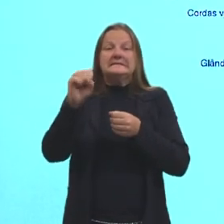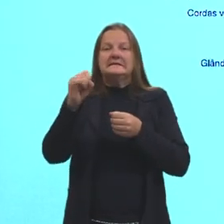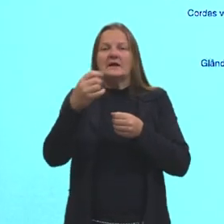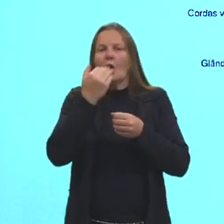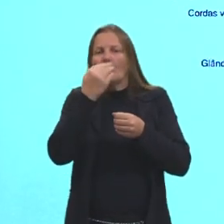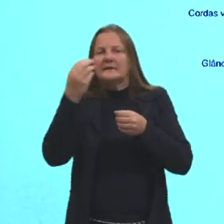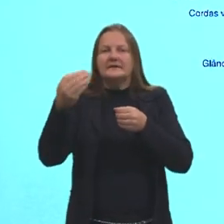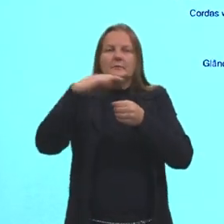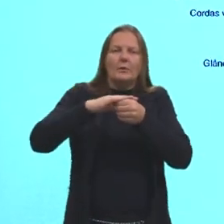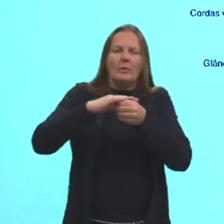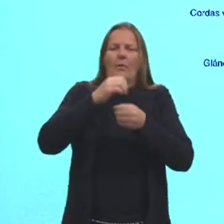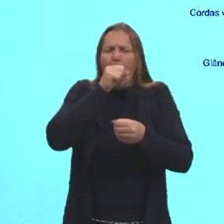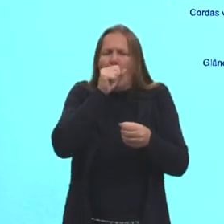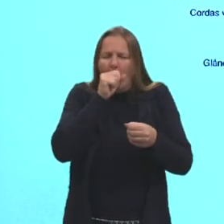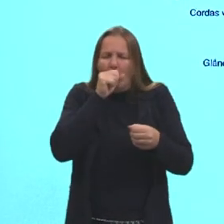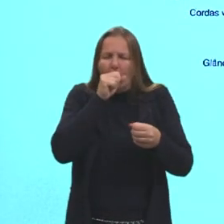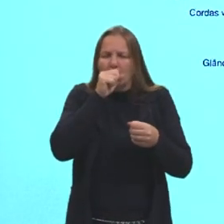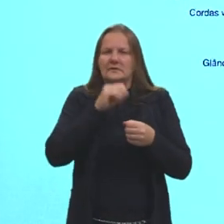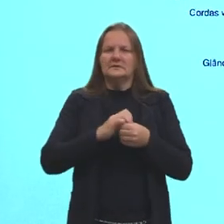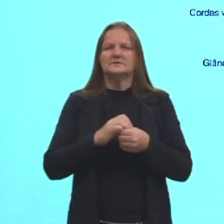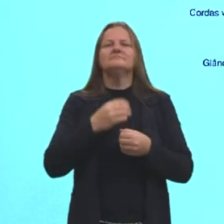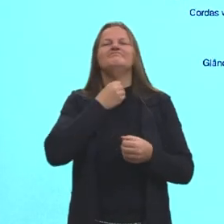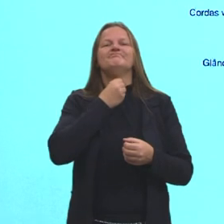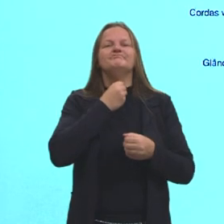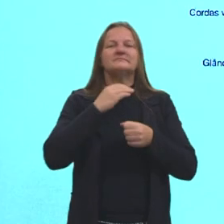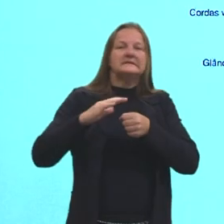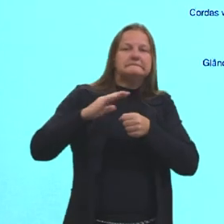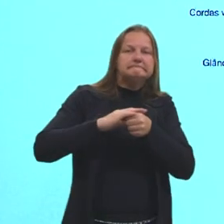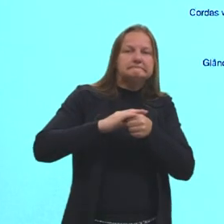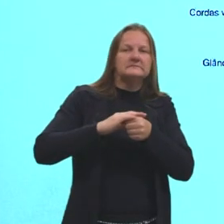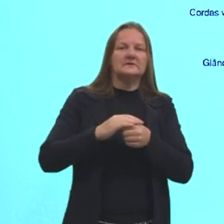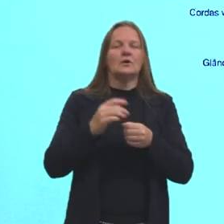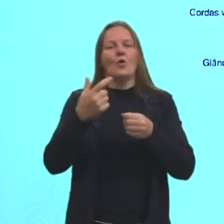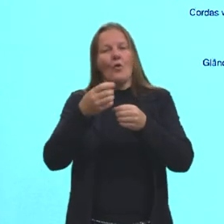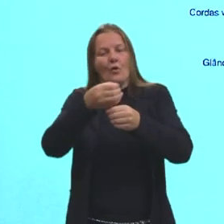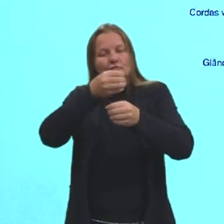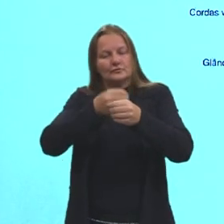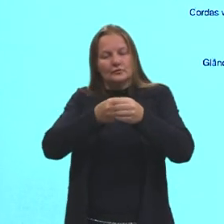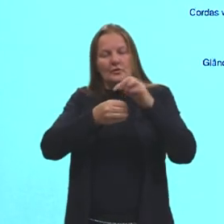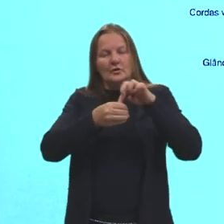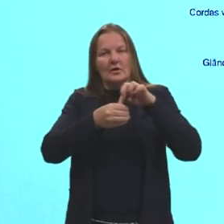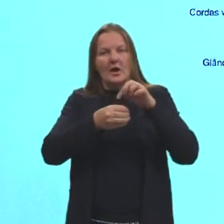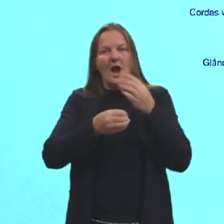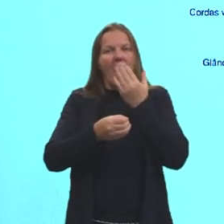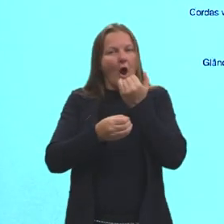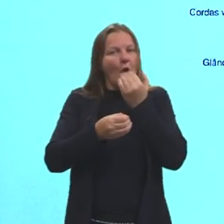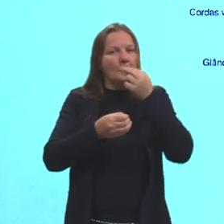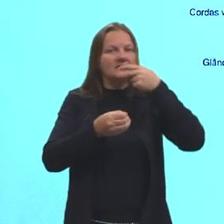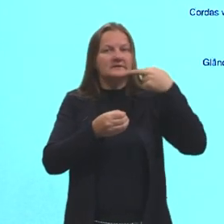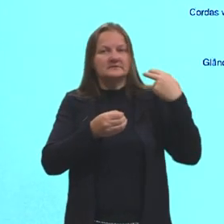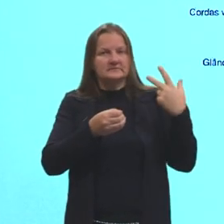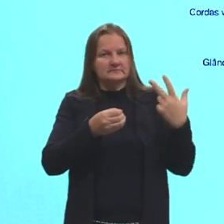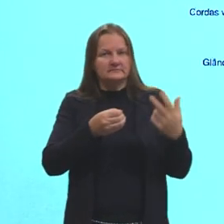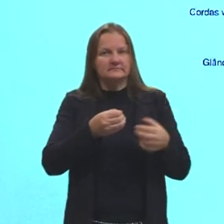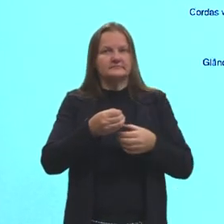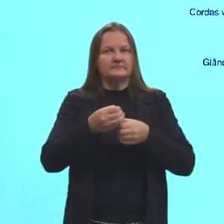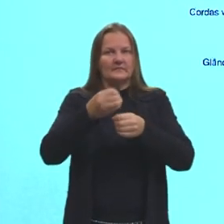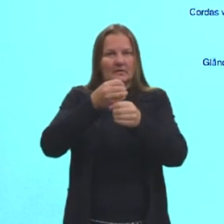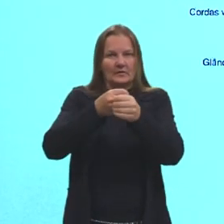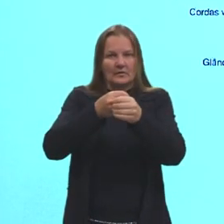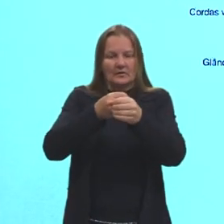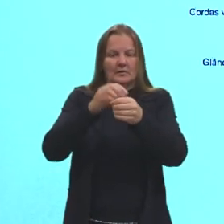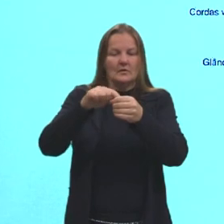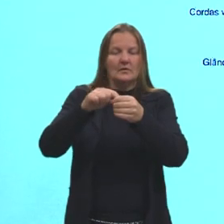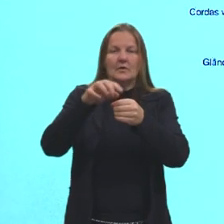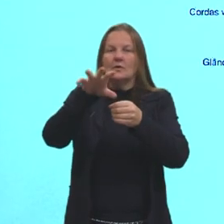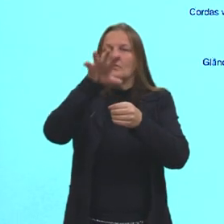problema, né? Até engasgar. E aqui é o alimento, certo? Então, aqui passa o alimento, atrás, e